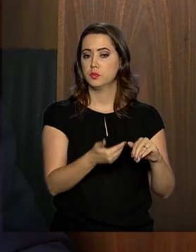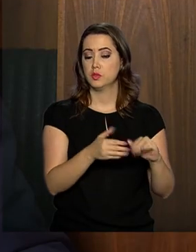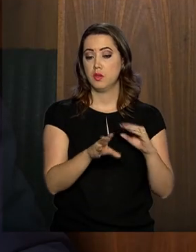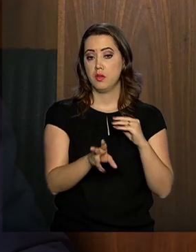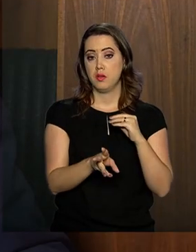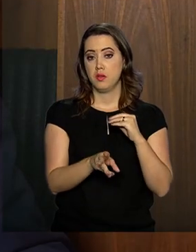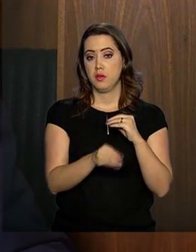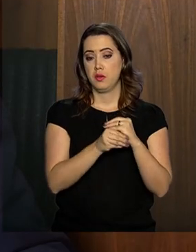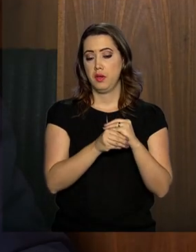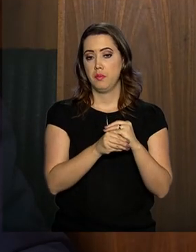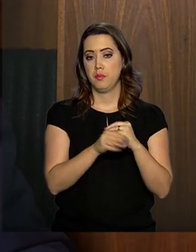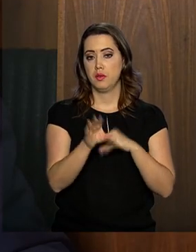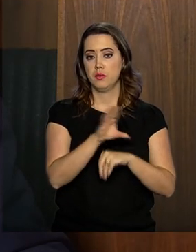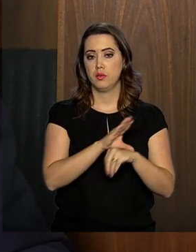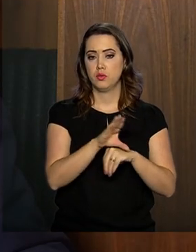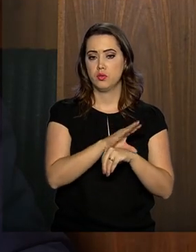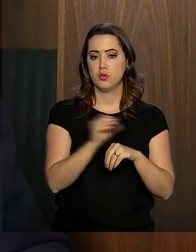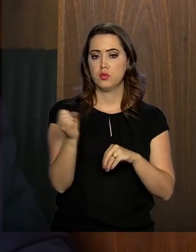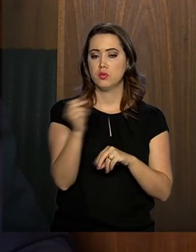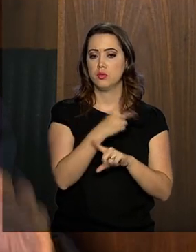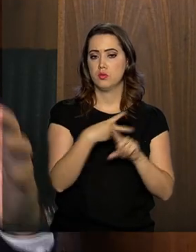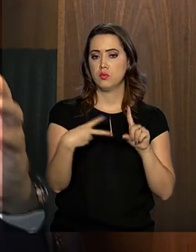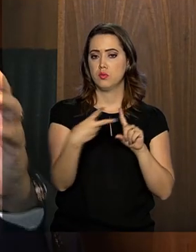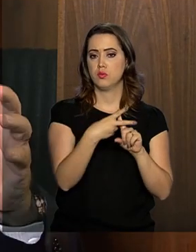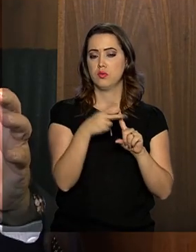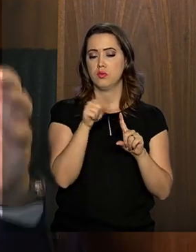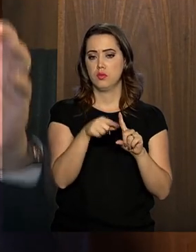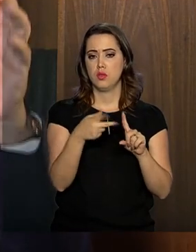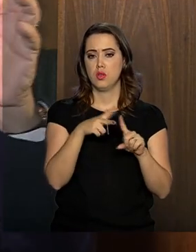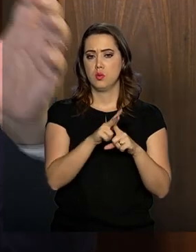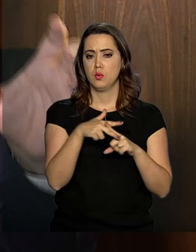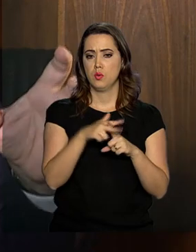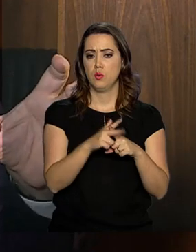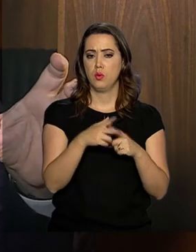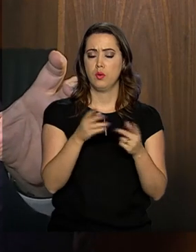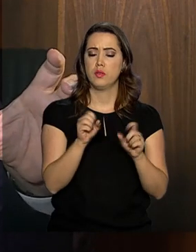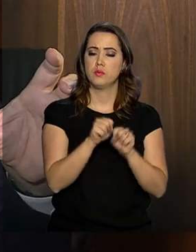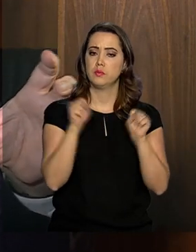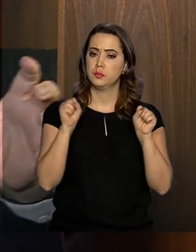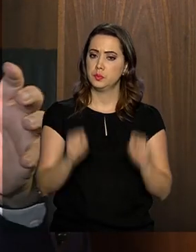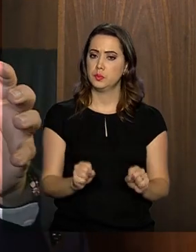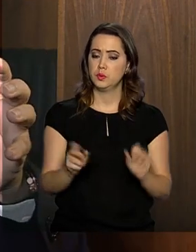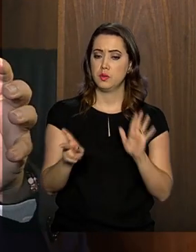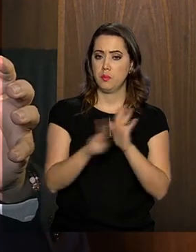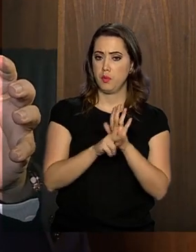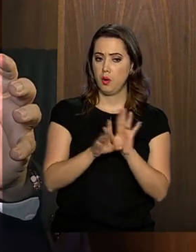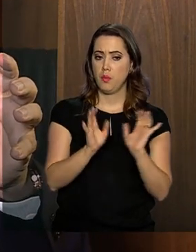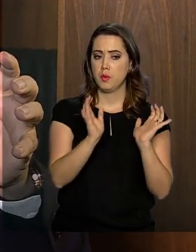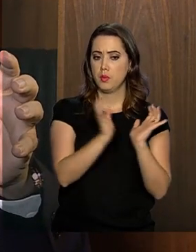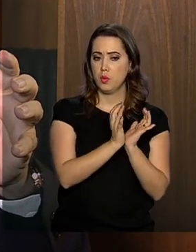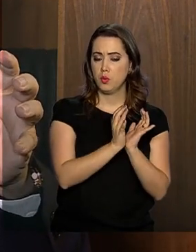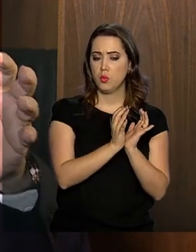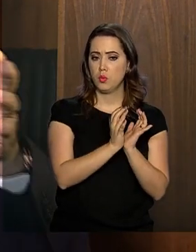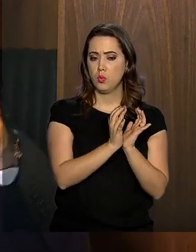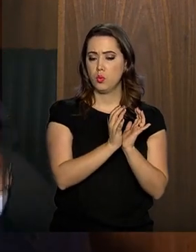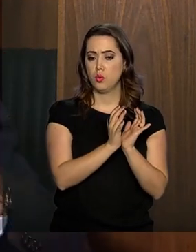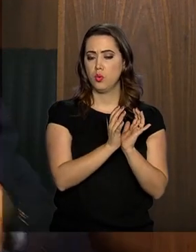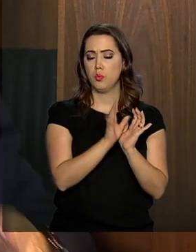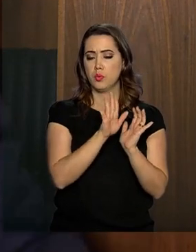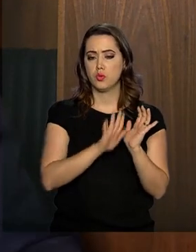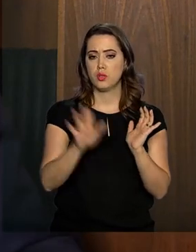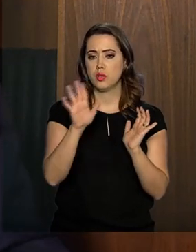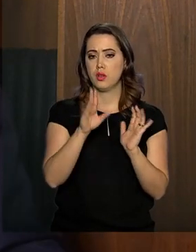que é a PEC da Previdência, da Nova Previdência, que corrige tanto o sistema previdenciário próprio como o regime geral de previdência